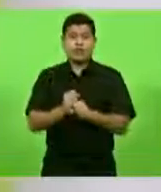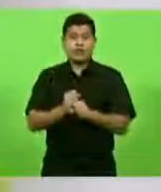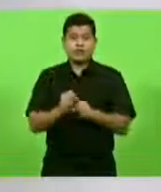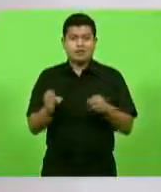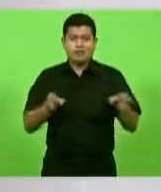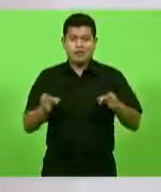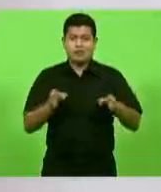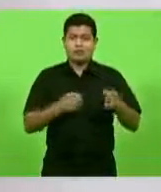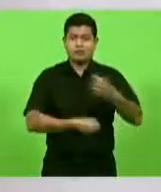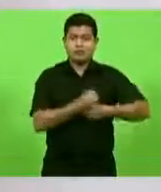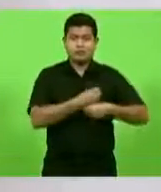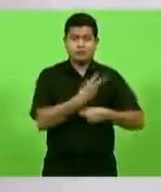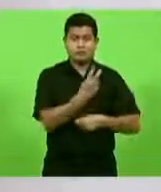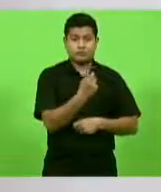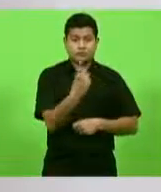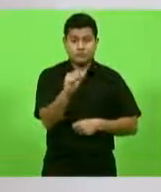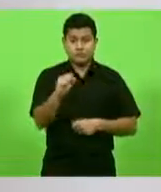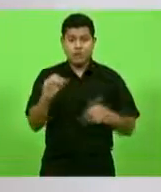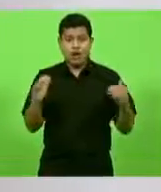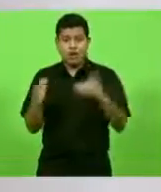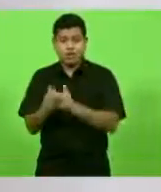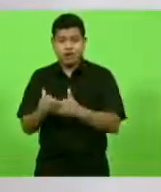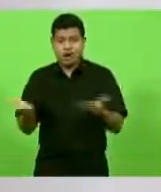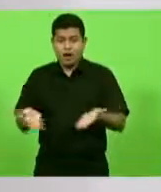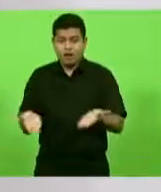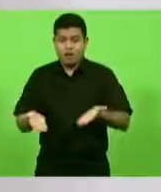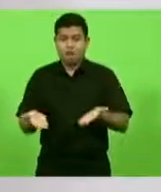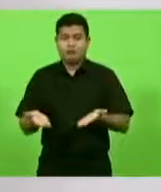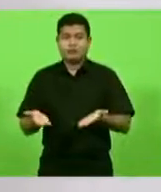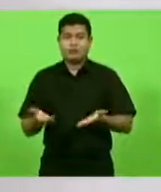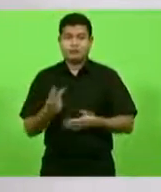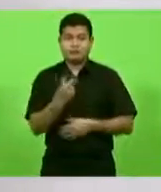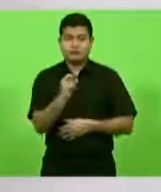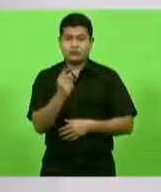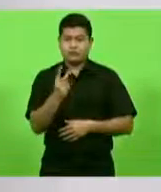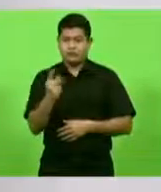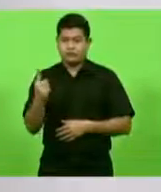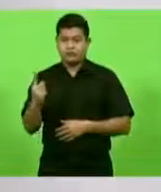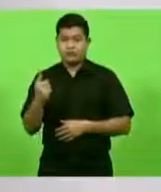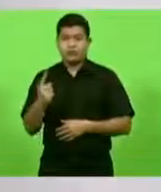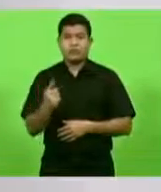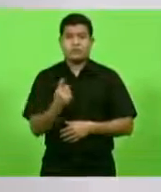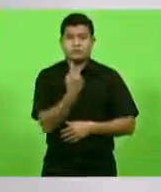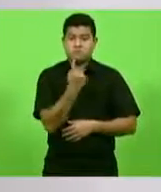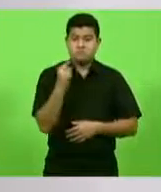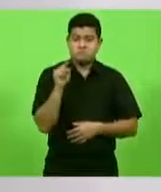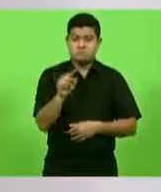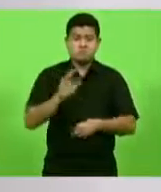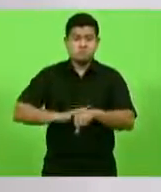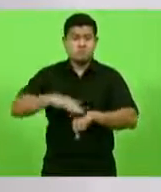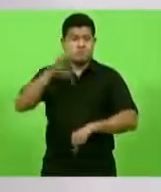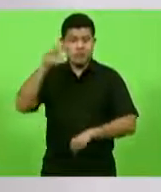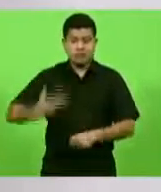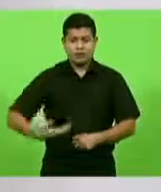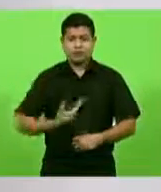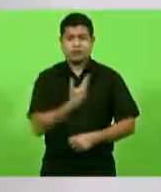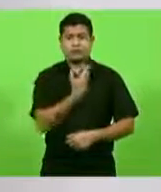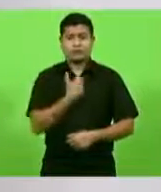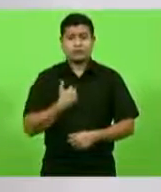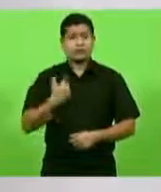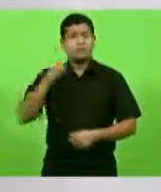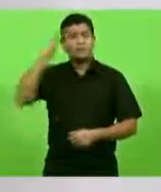cirurgias oncológicas. Então, imagina o que isso ia implicar de ambulância na estrada, de